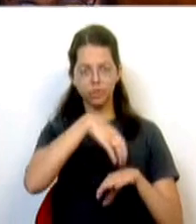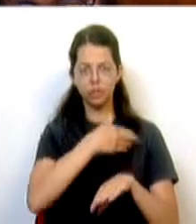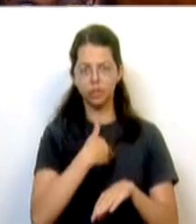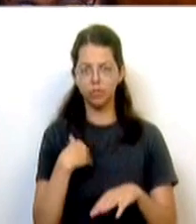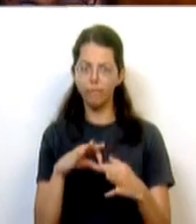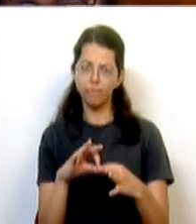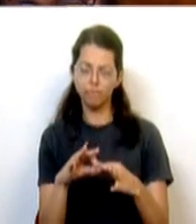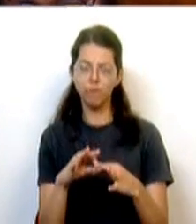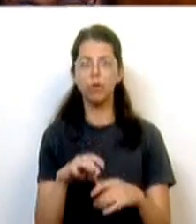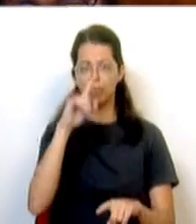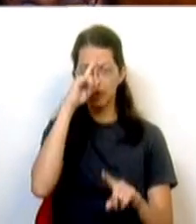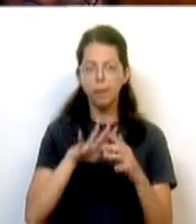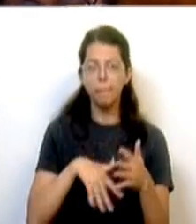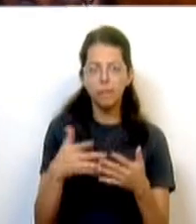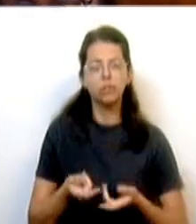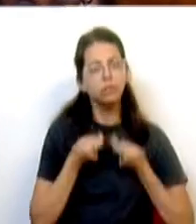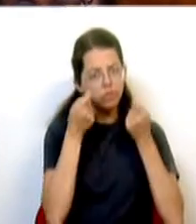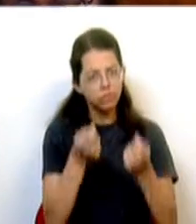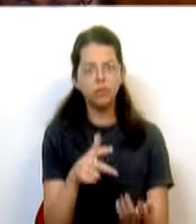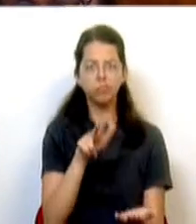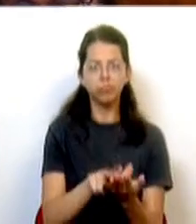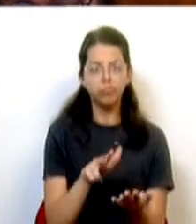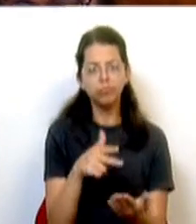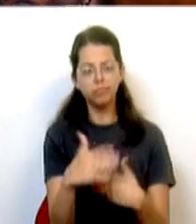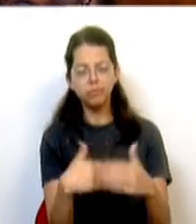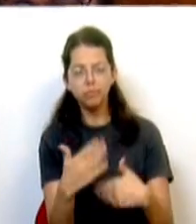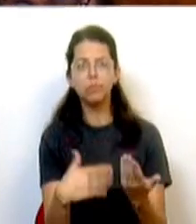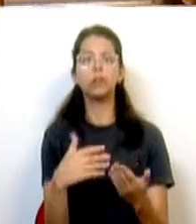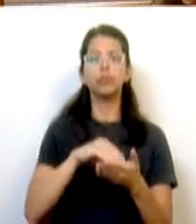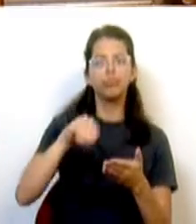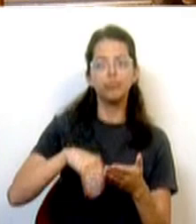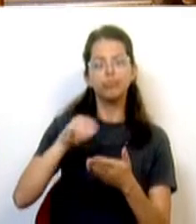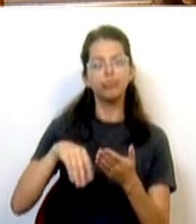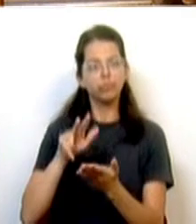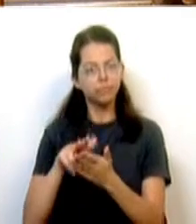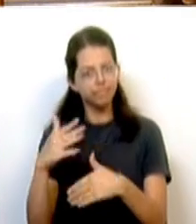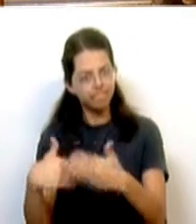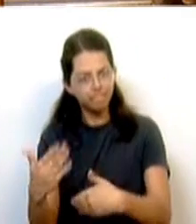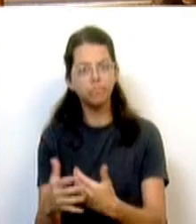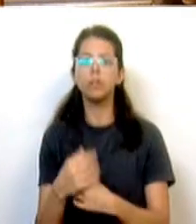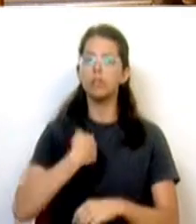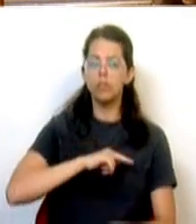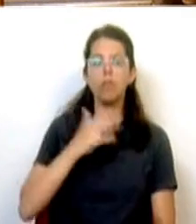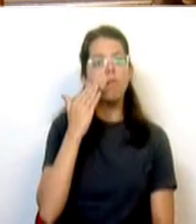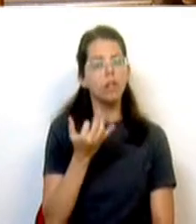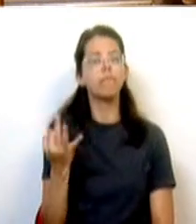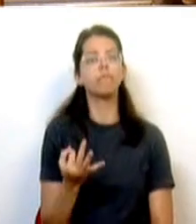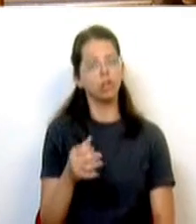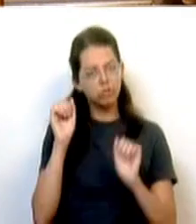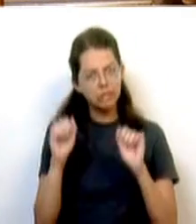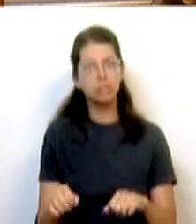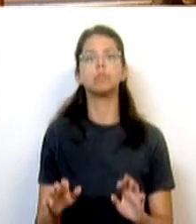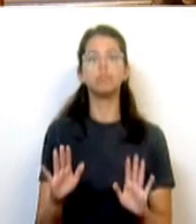para aprovar planos de investimento, para aprovar contratações. Portanto, temos procurado, sim senhora,